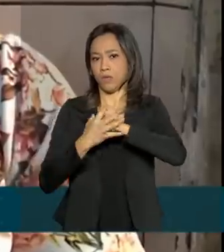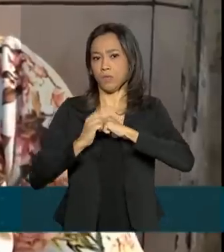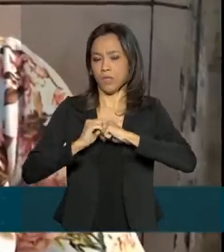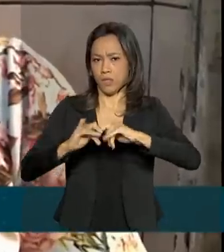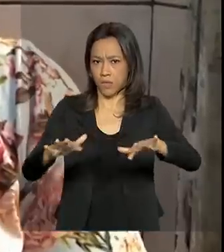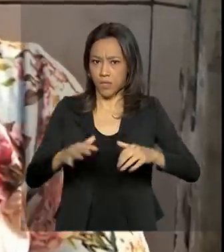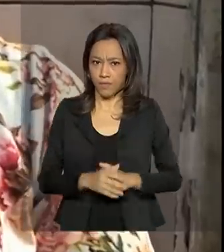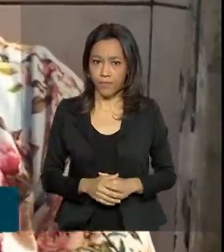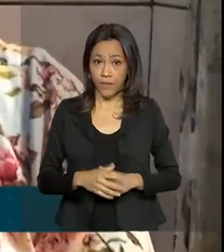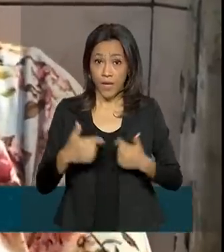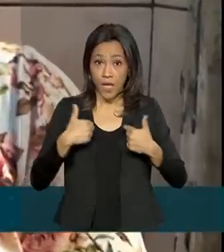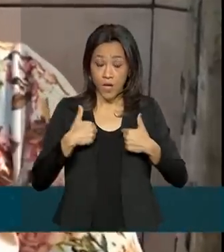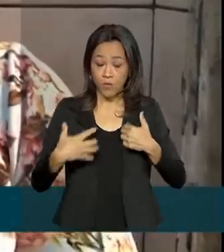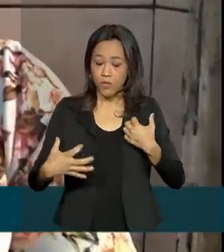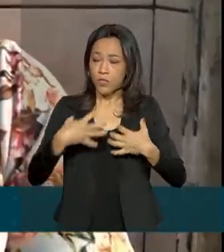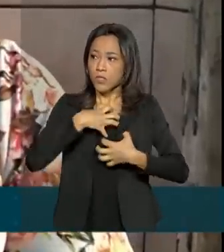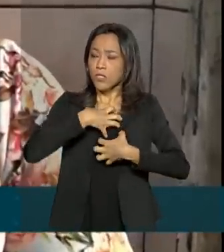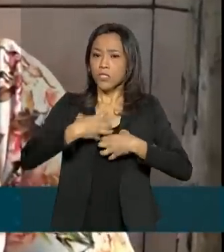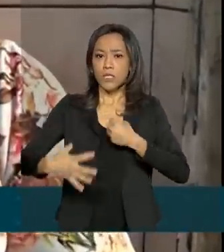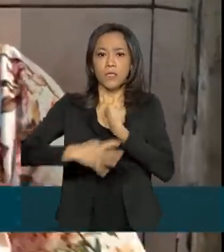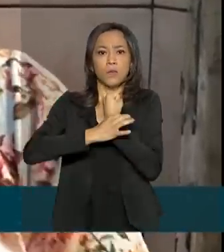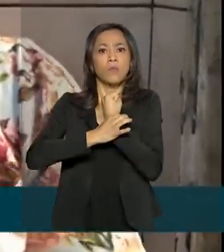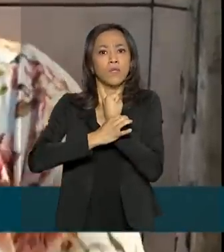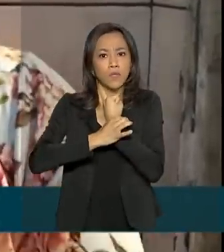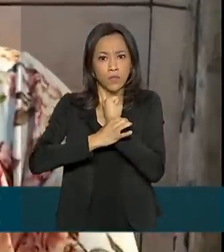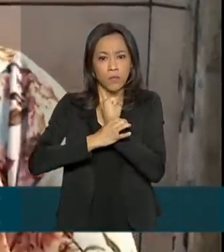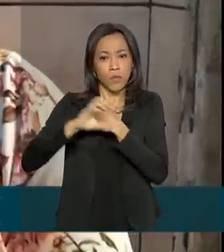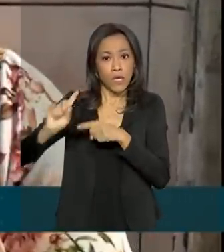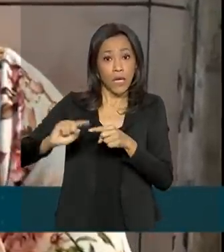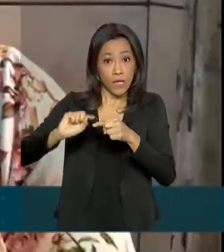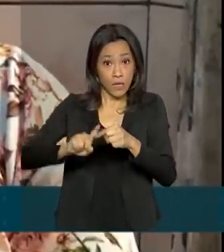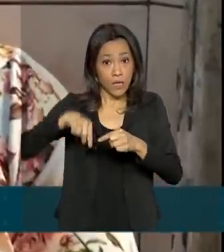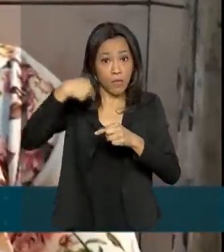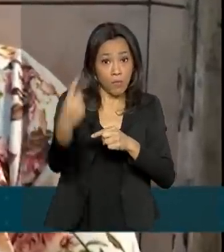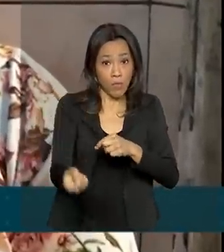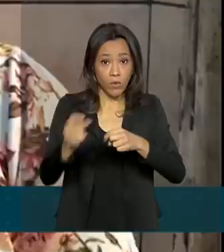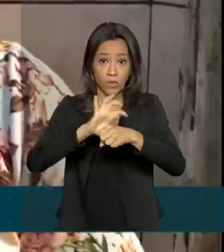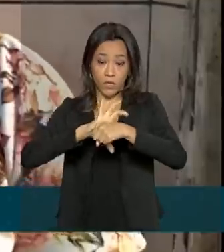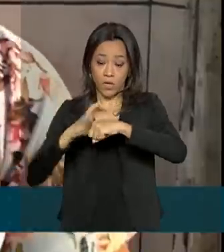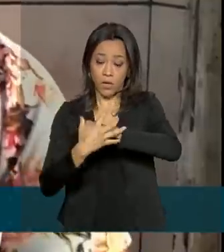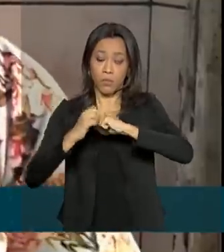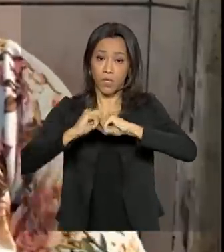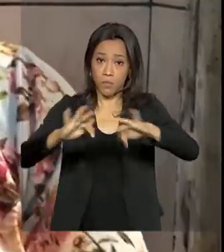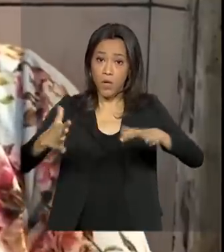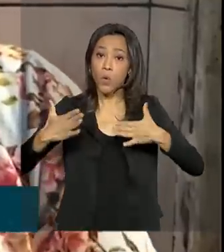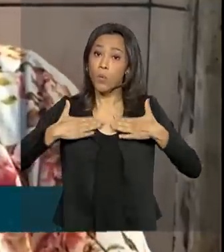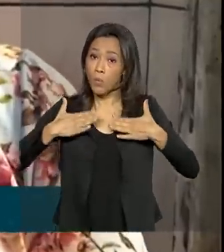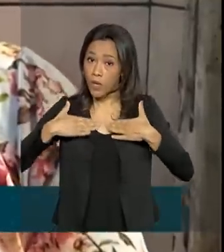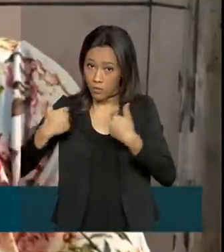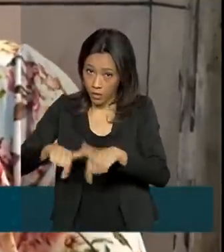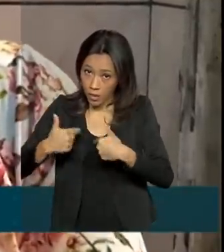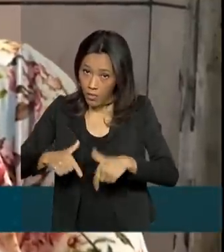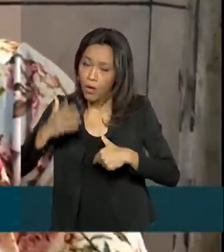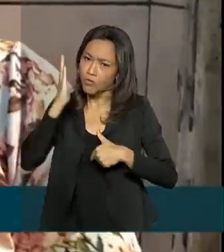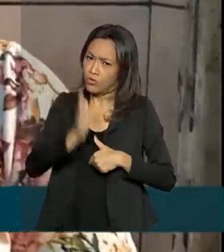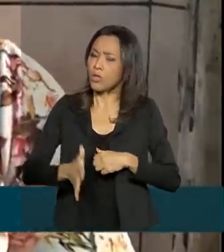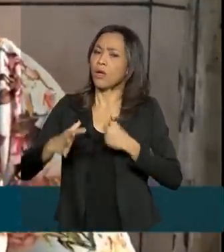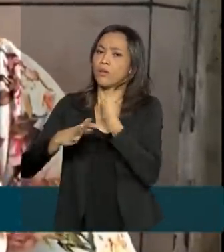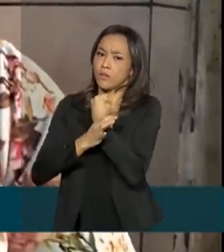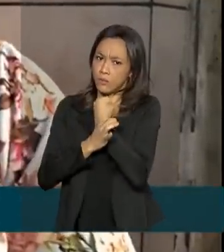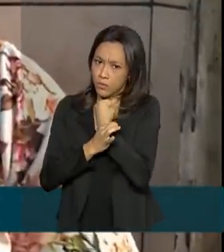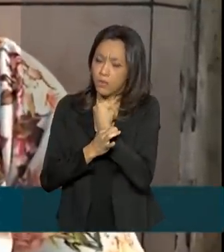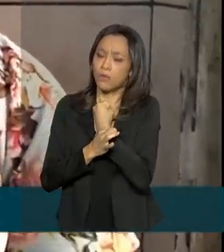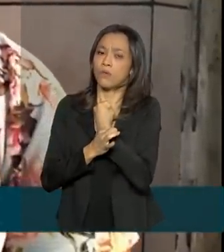momento que me deu mais segurança, de que após essa pandemia, o meu trabalho está garantido.